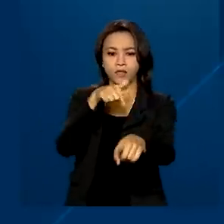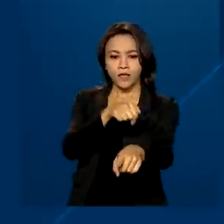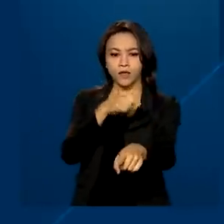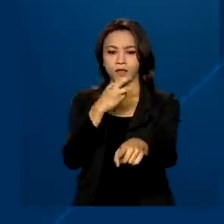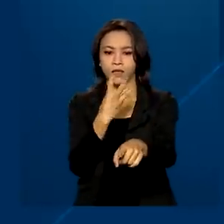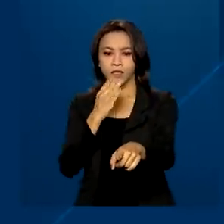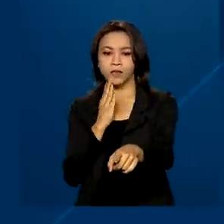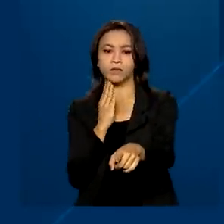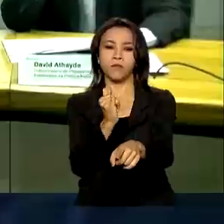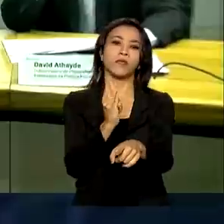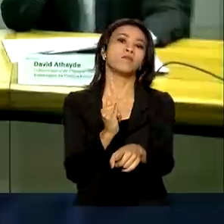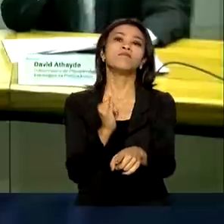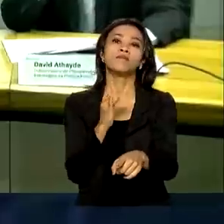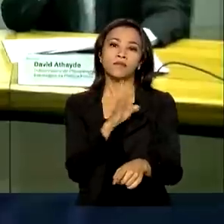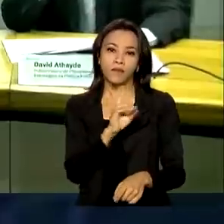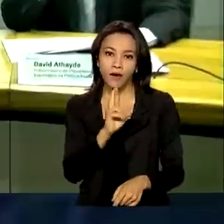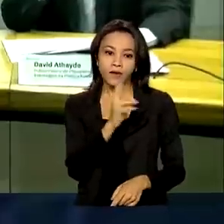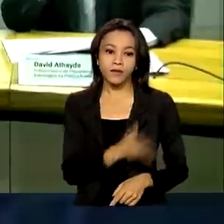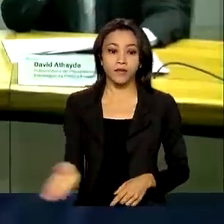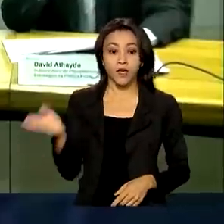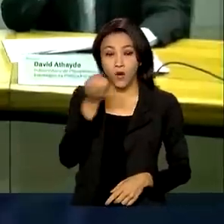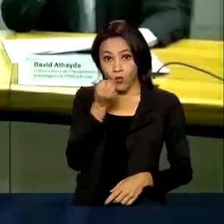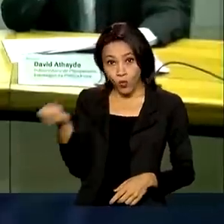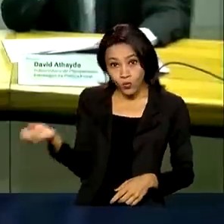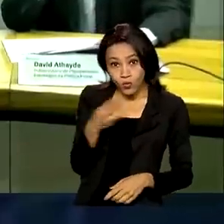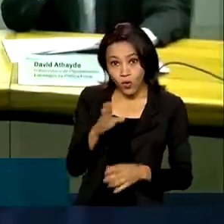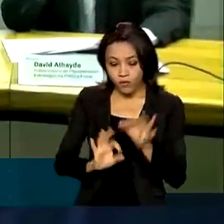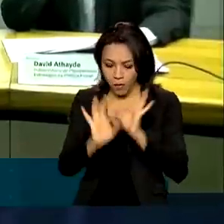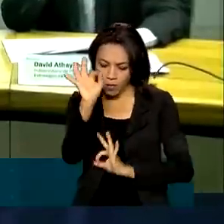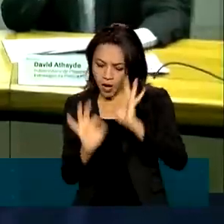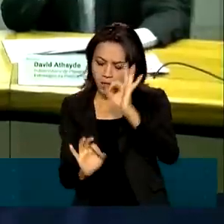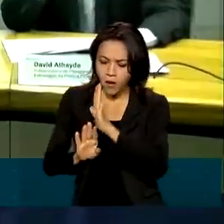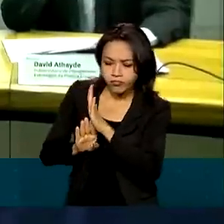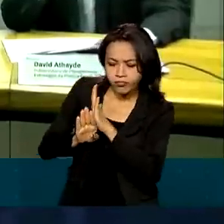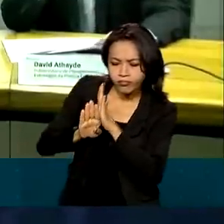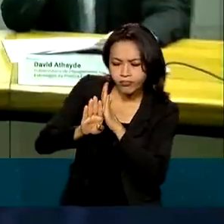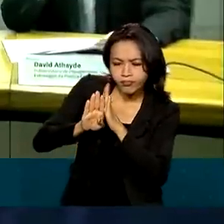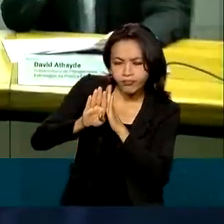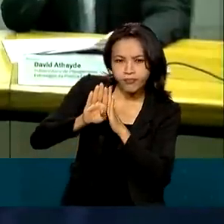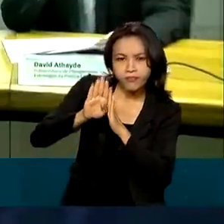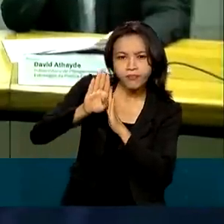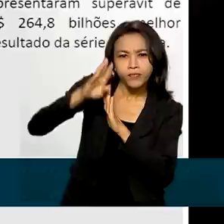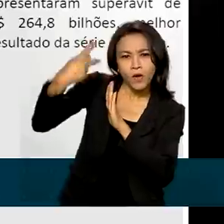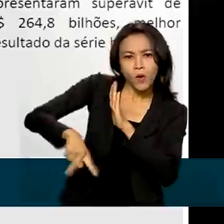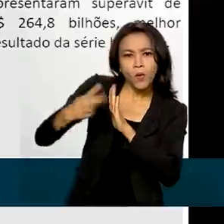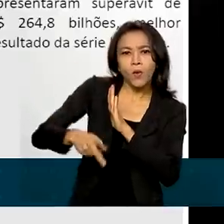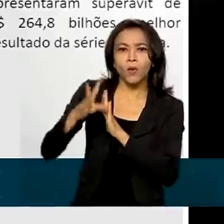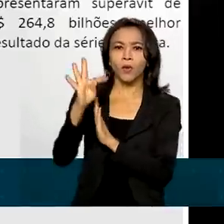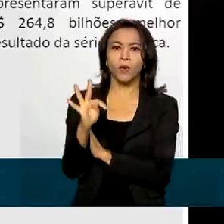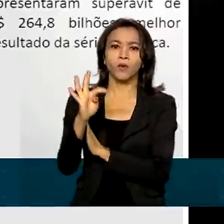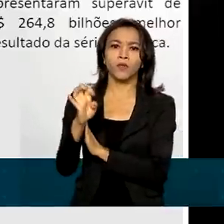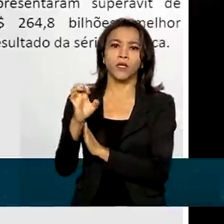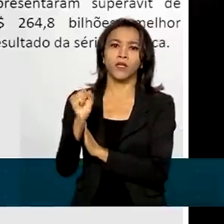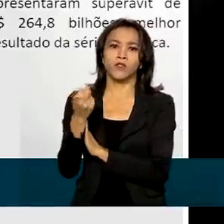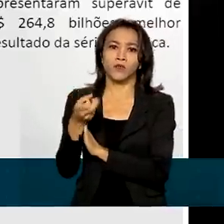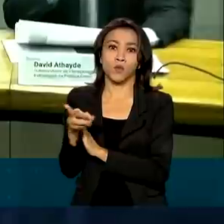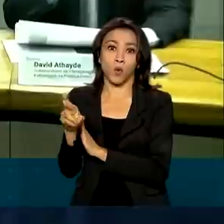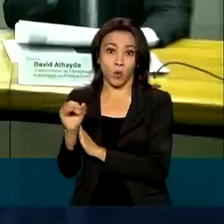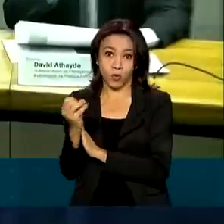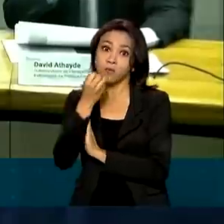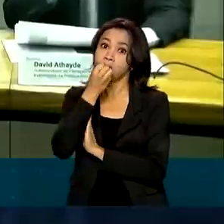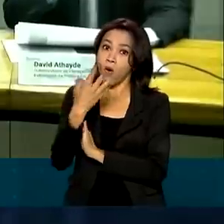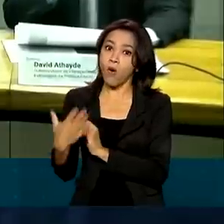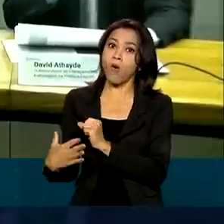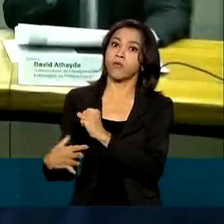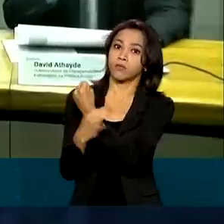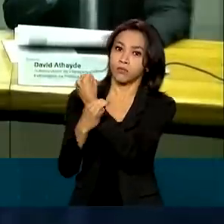bilhões. Com as novas projeções, segundo o Tesouro Nacional, o Brasil está a caminho da consolidação fiscal. A gente